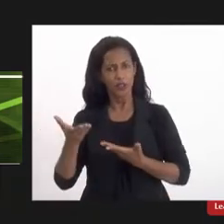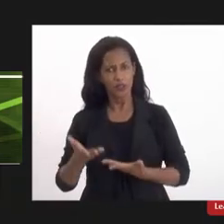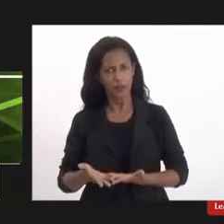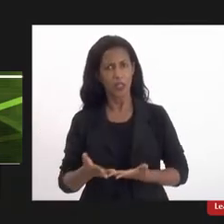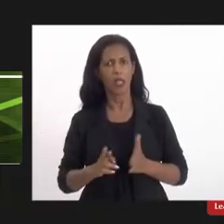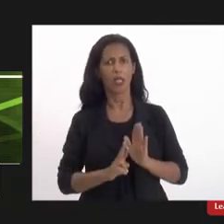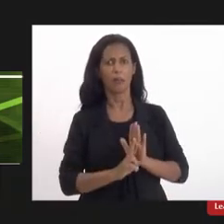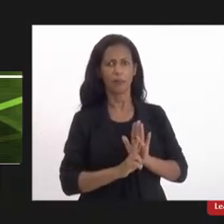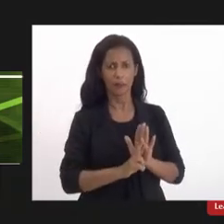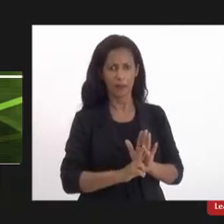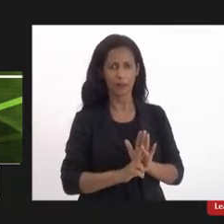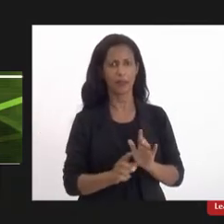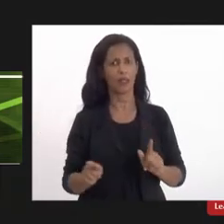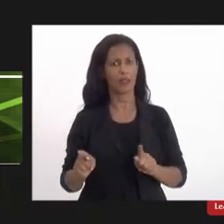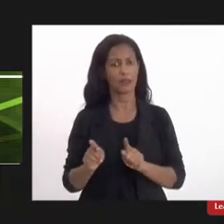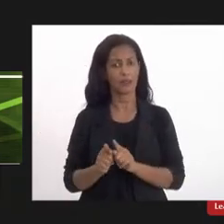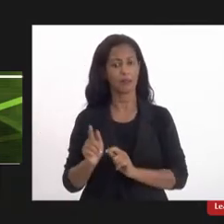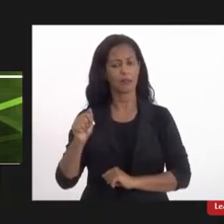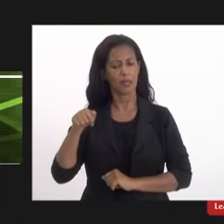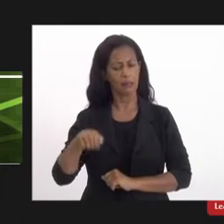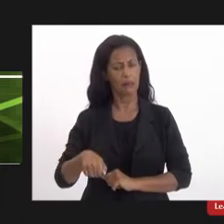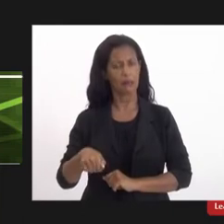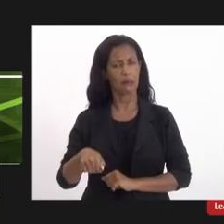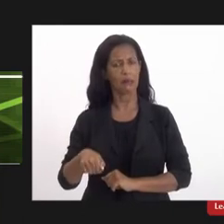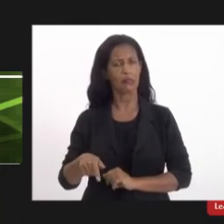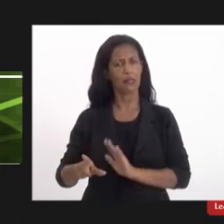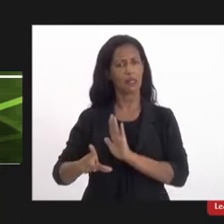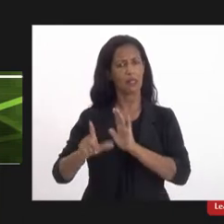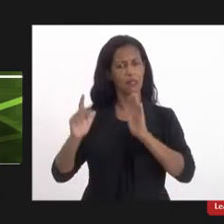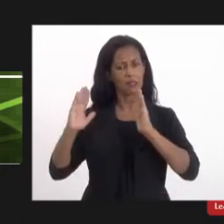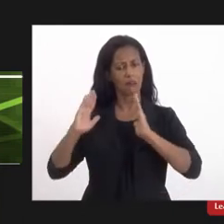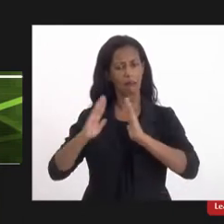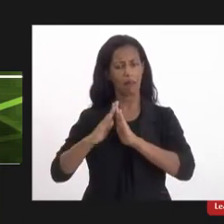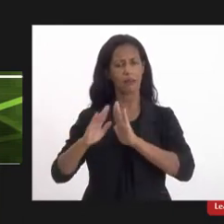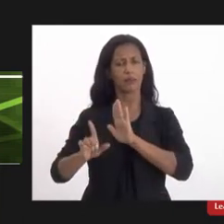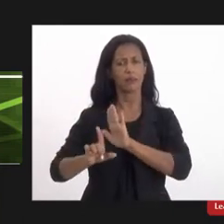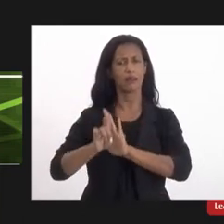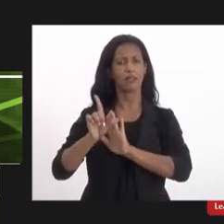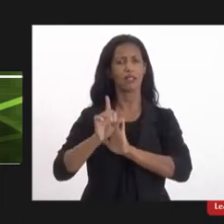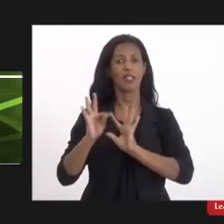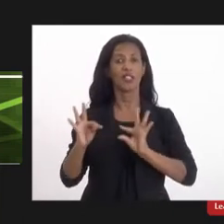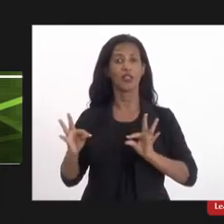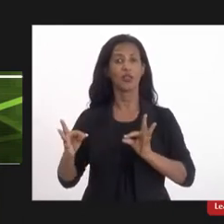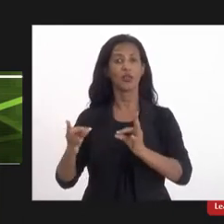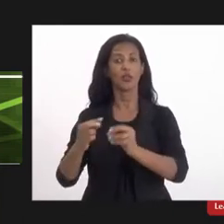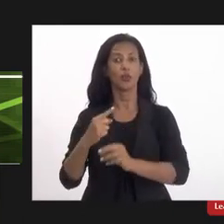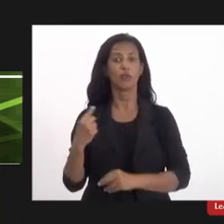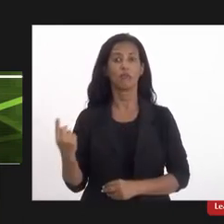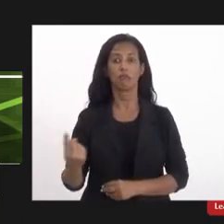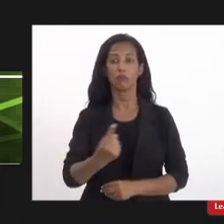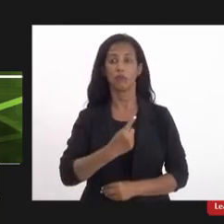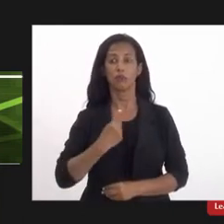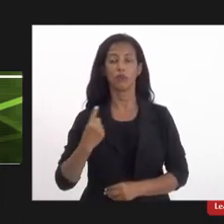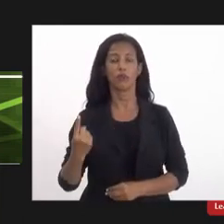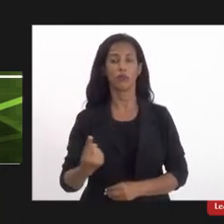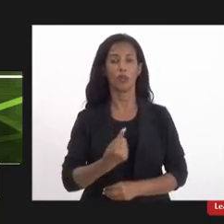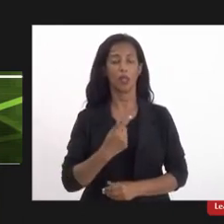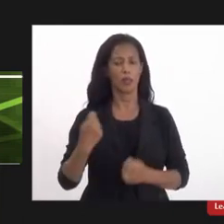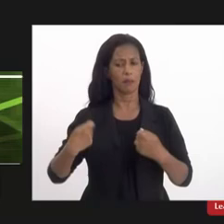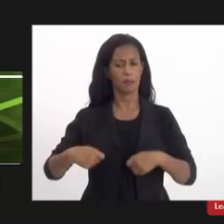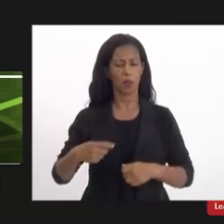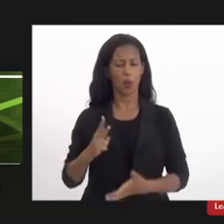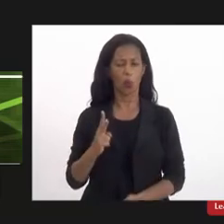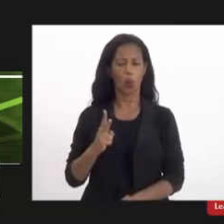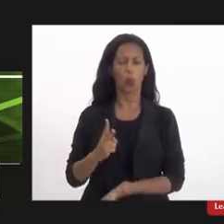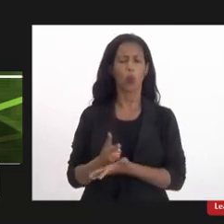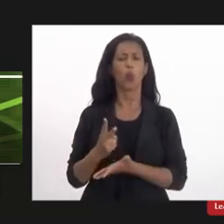representação aqui nesse espaço legislativo, que é de todas nós, e que nós temos que continuar, sim,